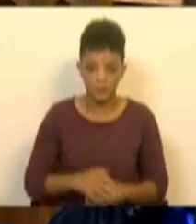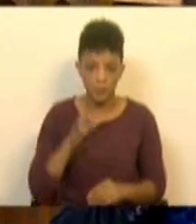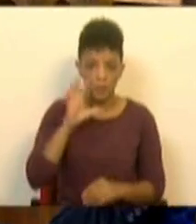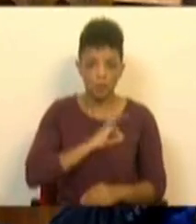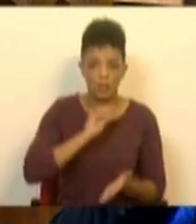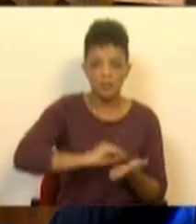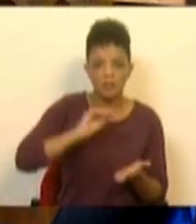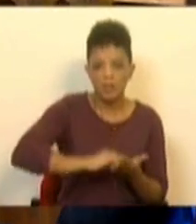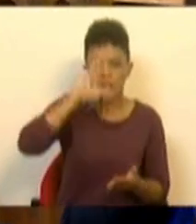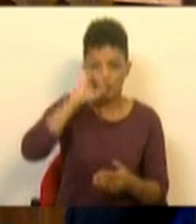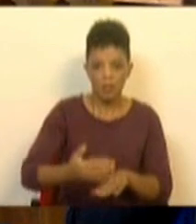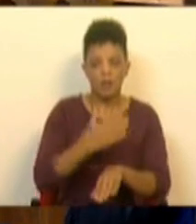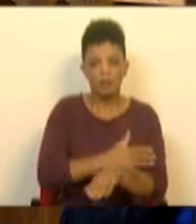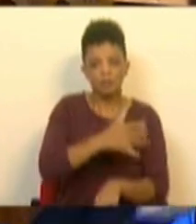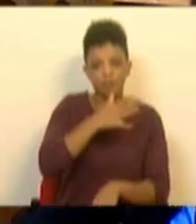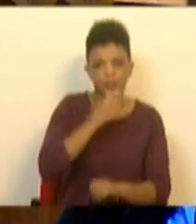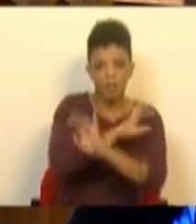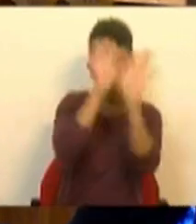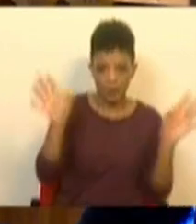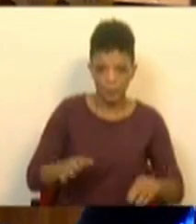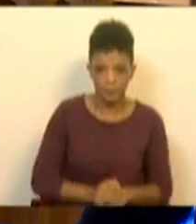O Sr. Srs. Deputado de Estado teve a oportunidade de esclarecer.